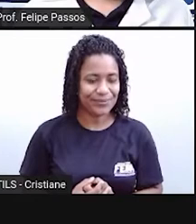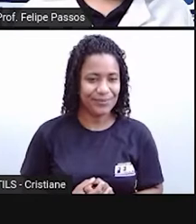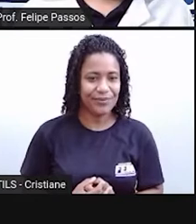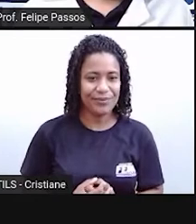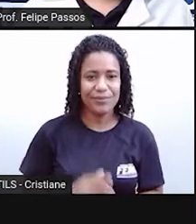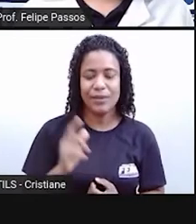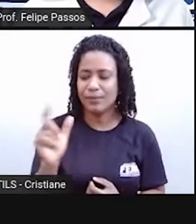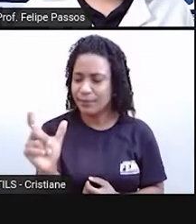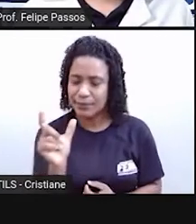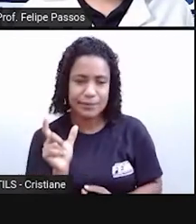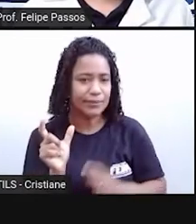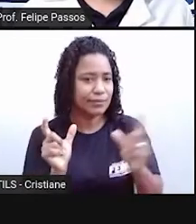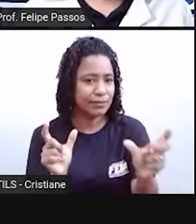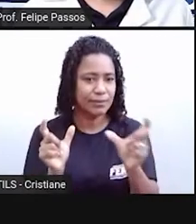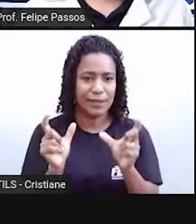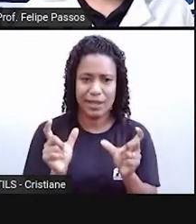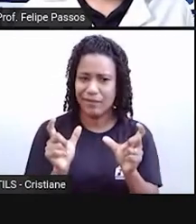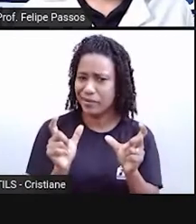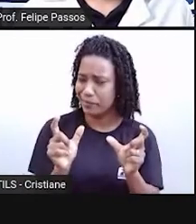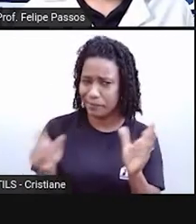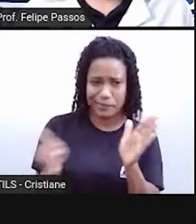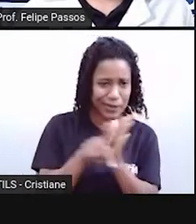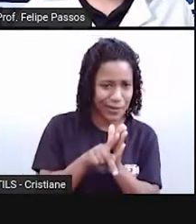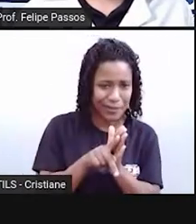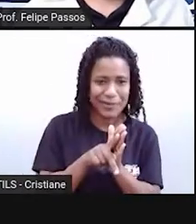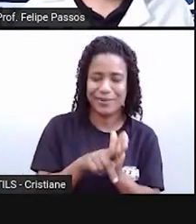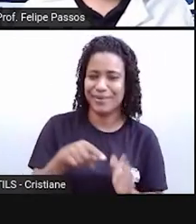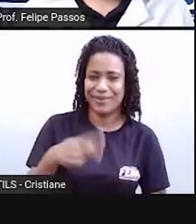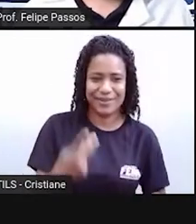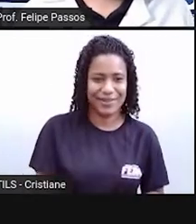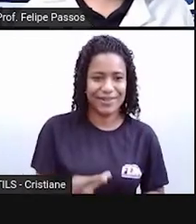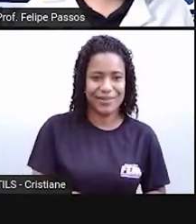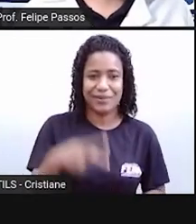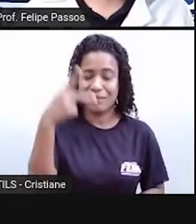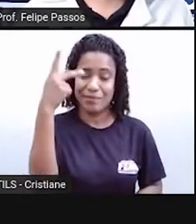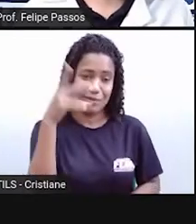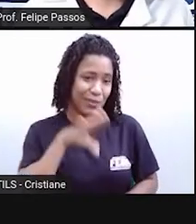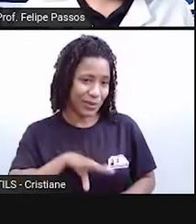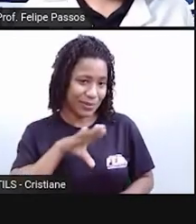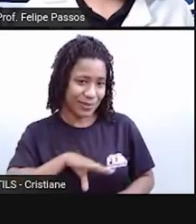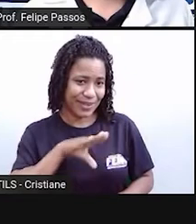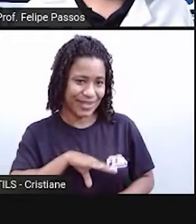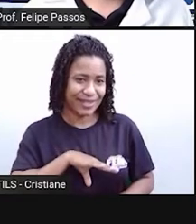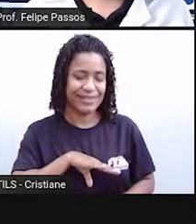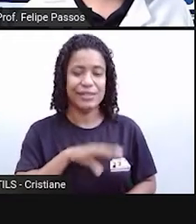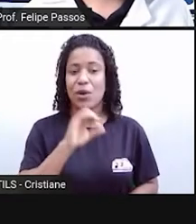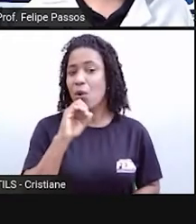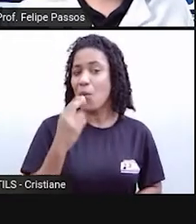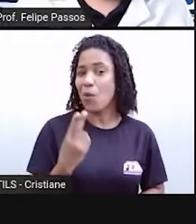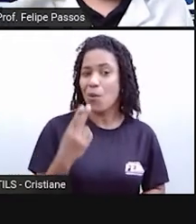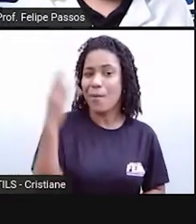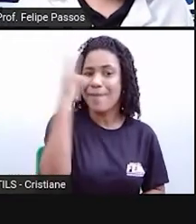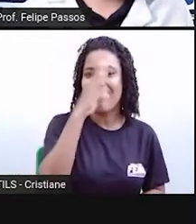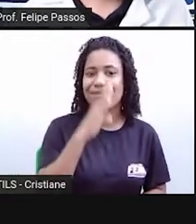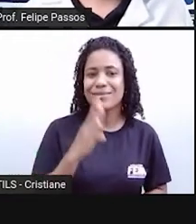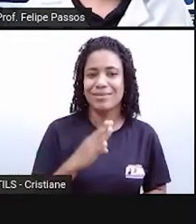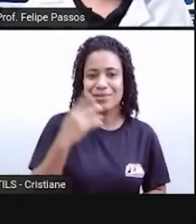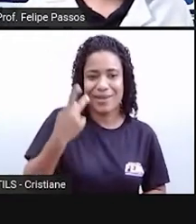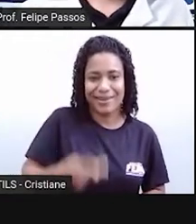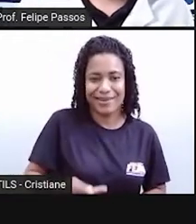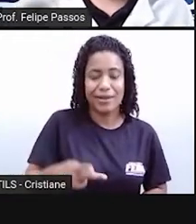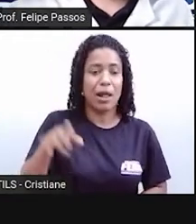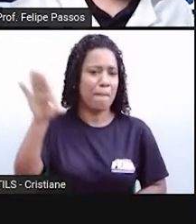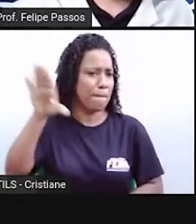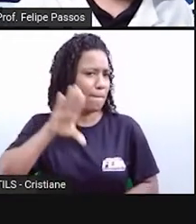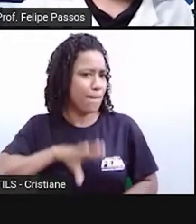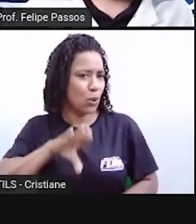no dia a dia que não são de origem portuguesa ou não são da língua portuguesa brasileira, né? Elas vêm do português de Portugal,